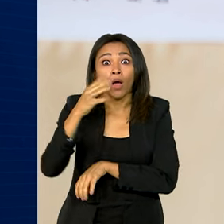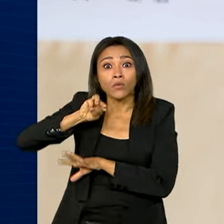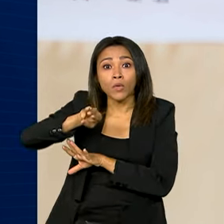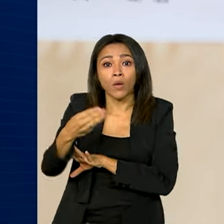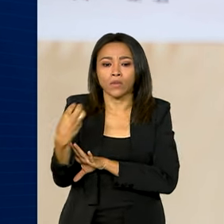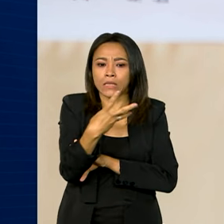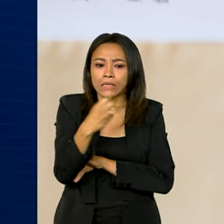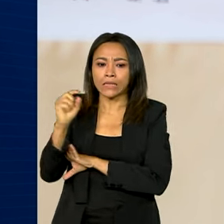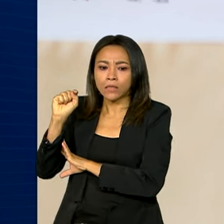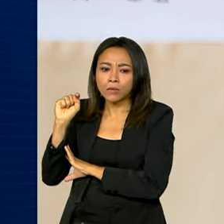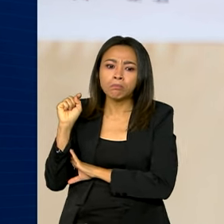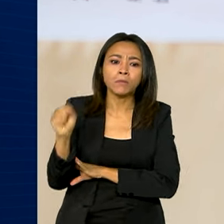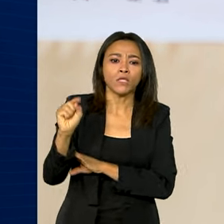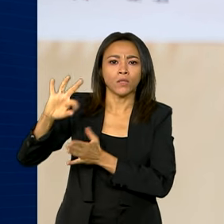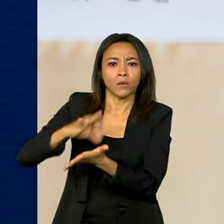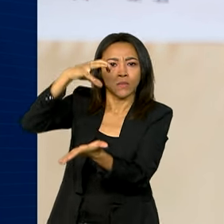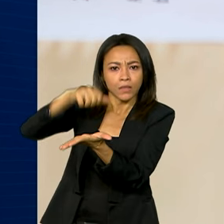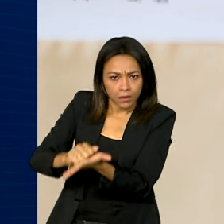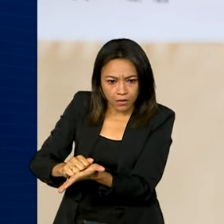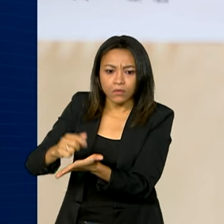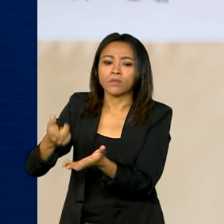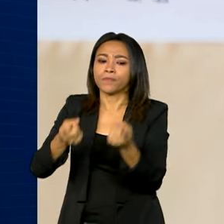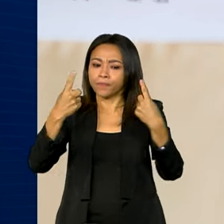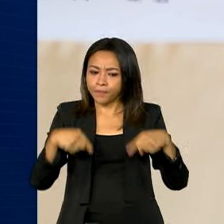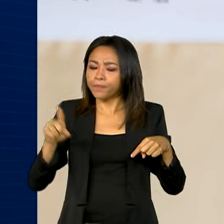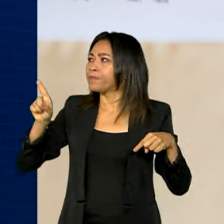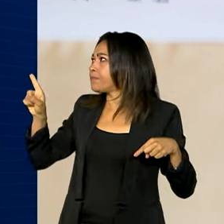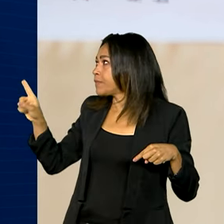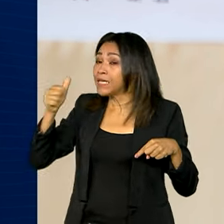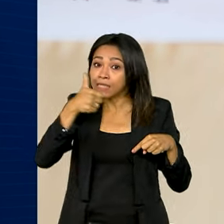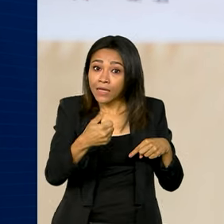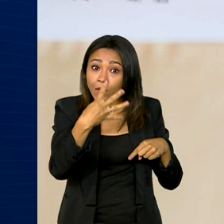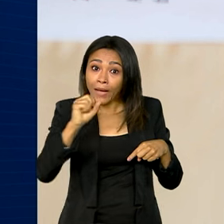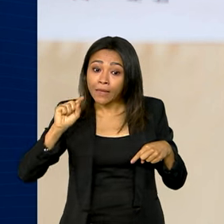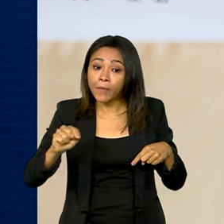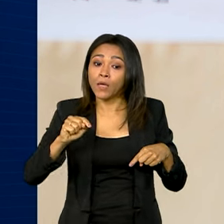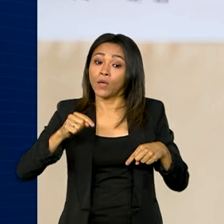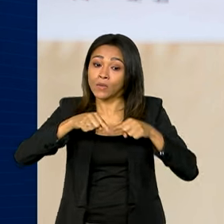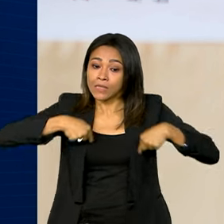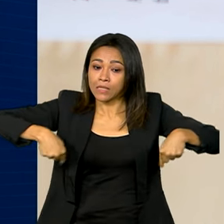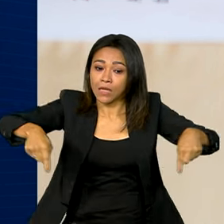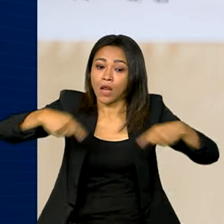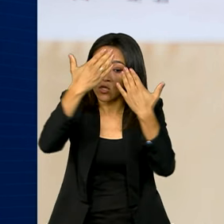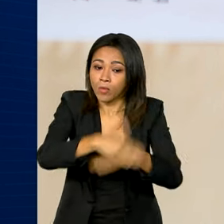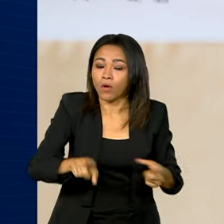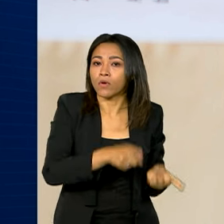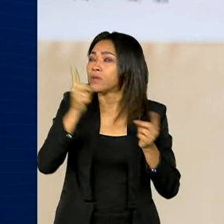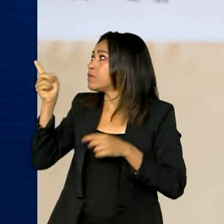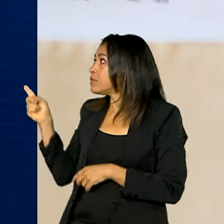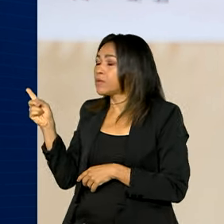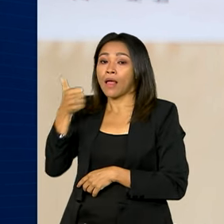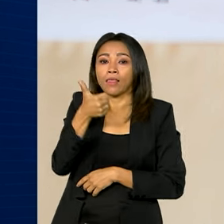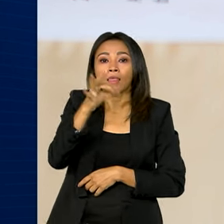300 mil inscritos. Haverá 140 mil salas de provas em cerca de 10 mil